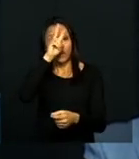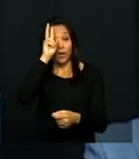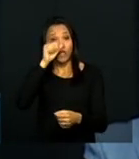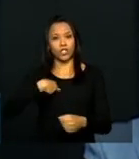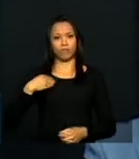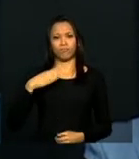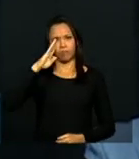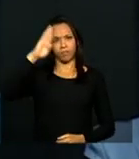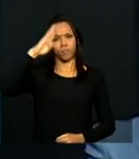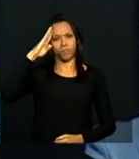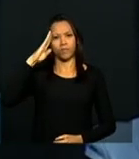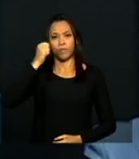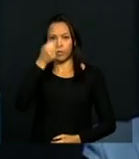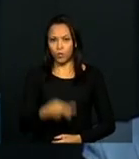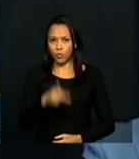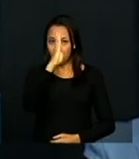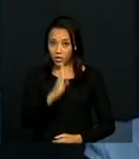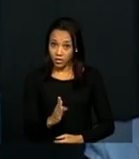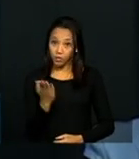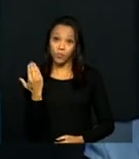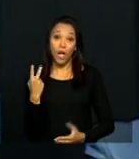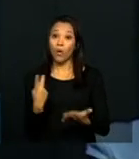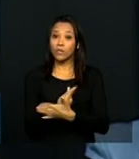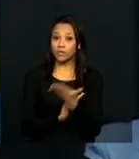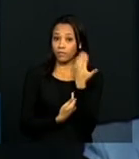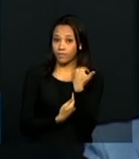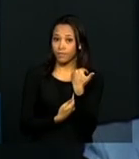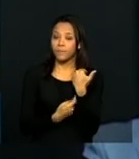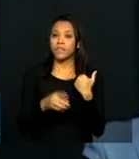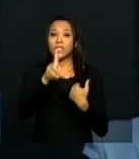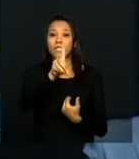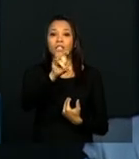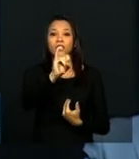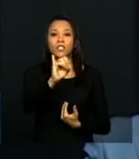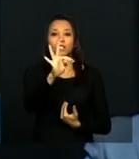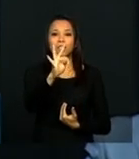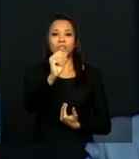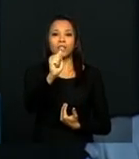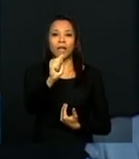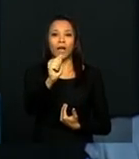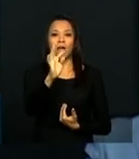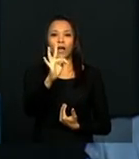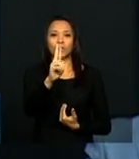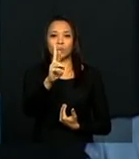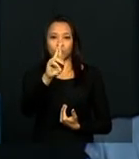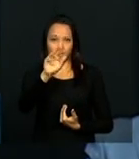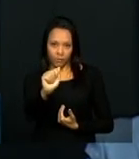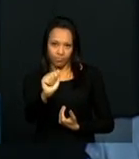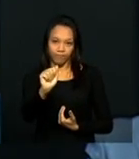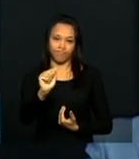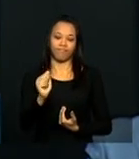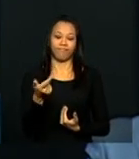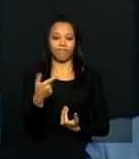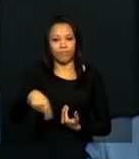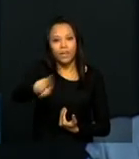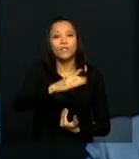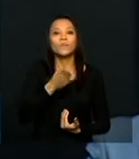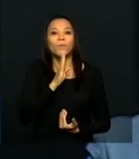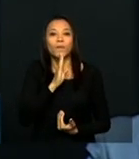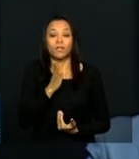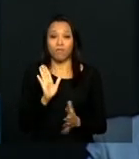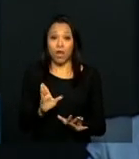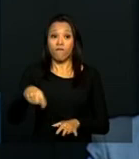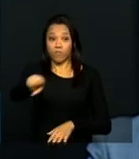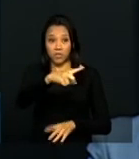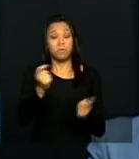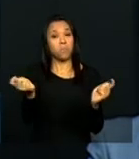O portal servirá como uma base de apoio para educadores na formação de novas gerações. Mas todos vocês